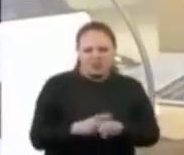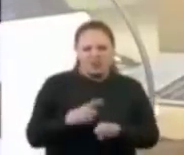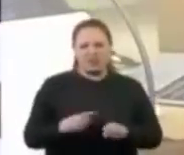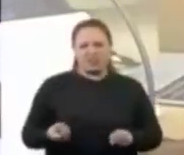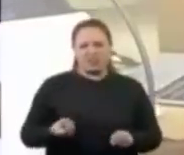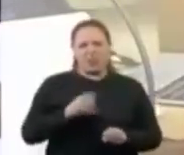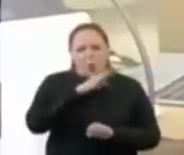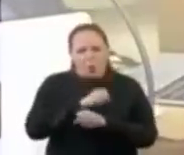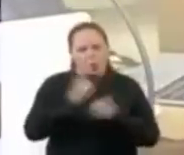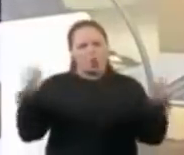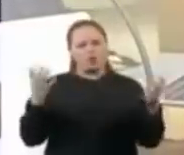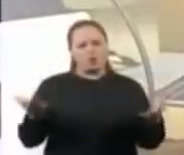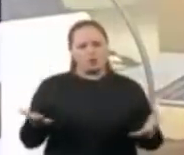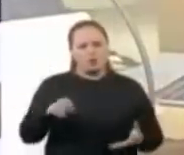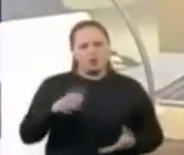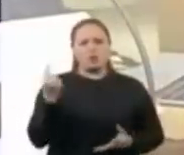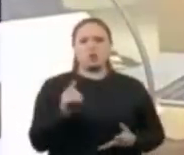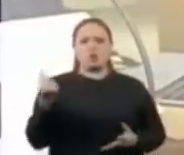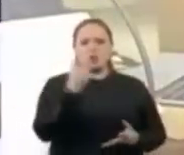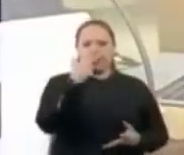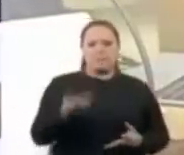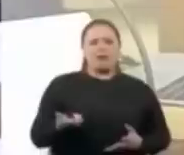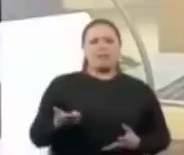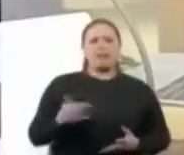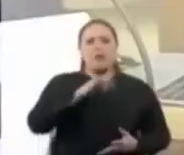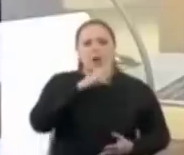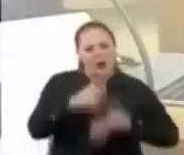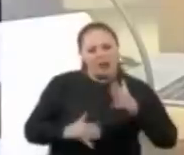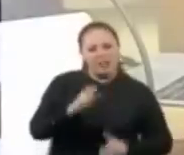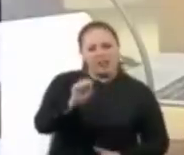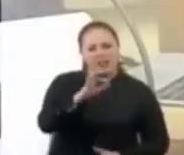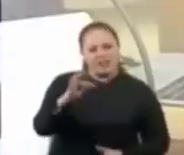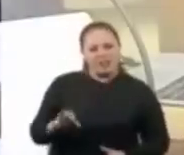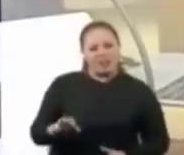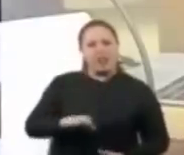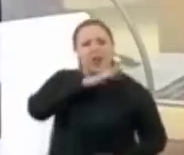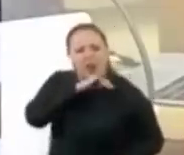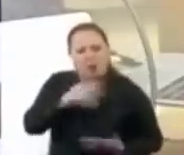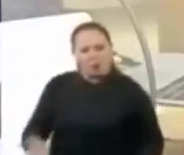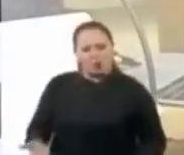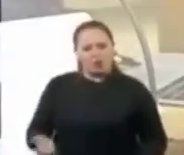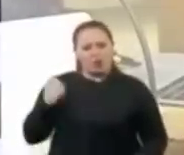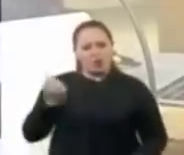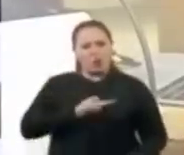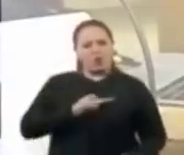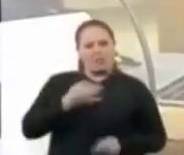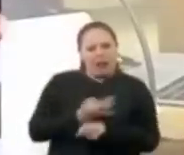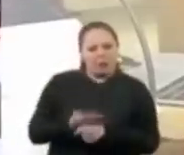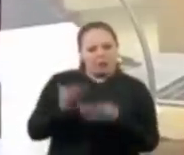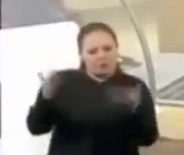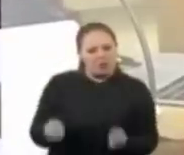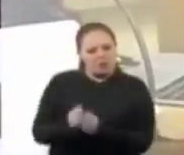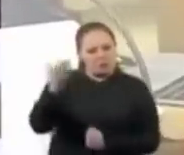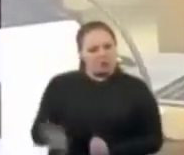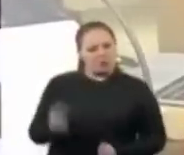péssimo isso. V. Exª sozinho desmoraliza o tribunal. É muito ruim. É muito penoso para todos nós termos que conviver com V.